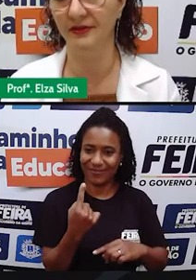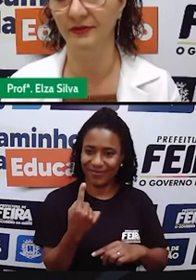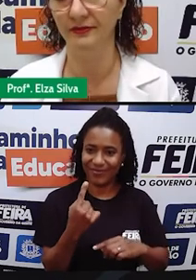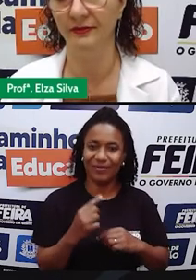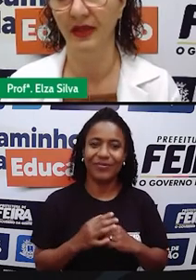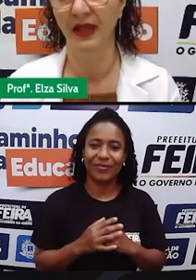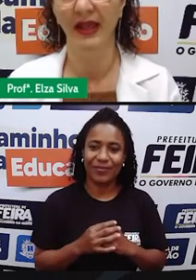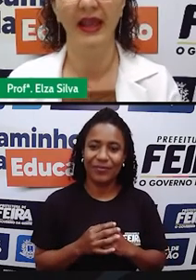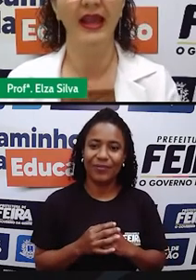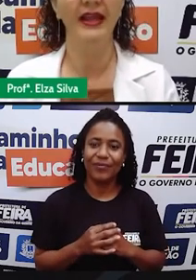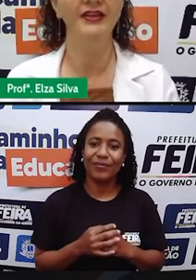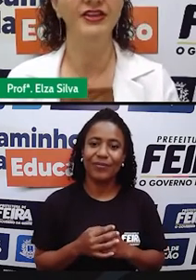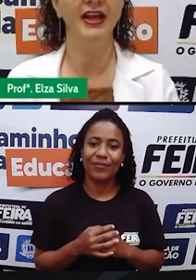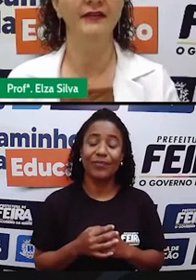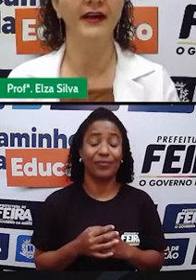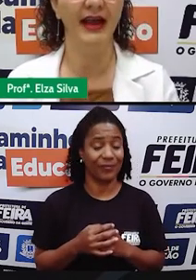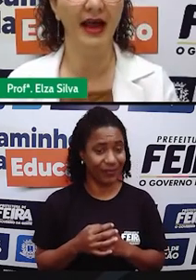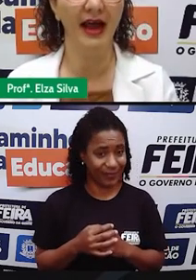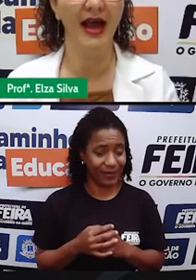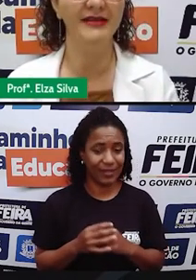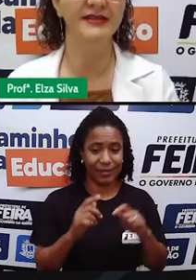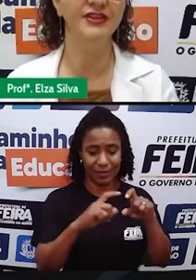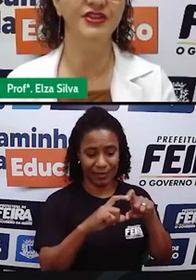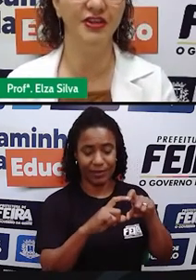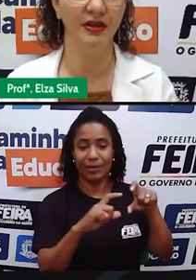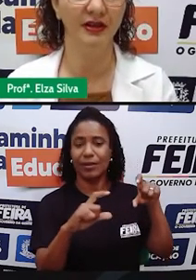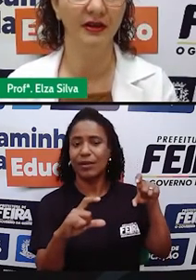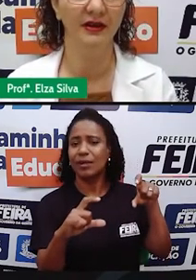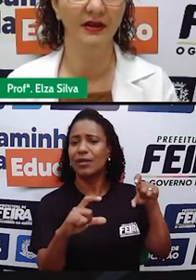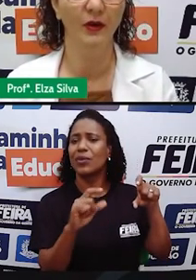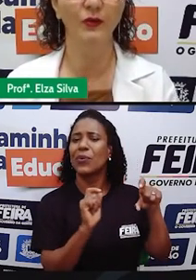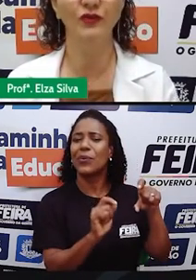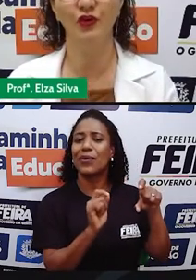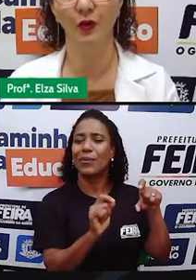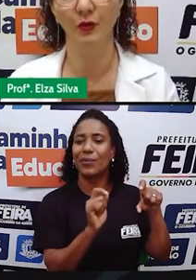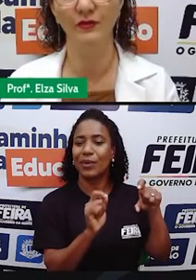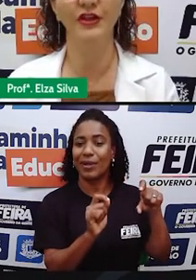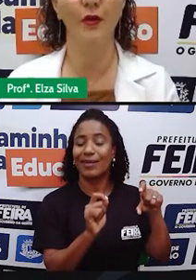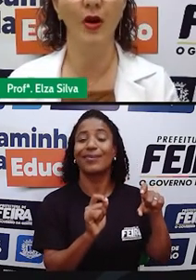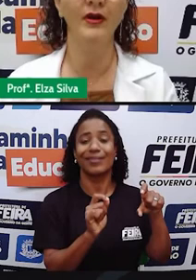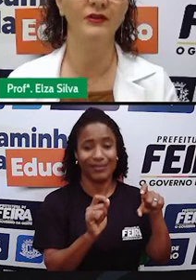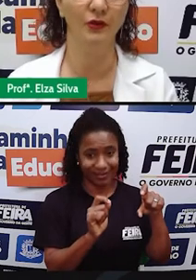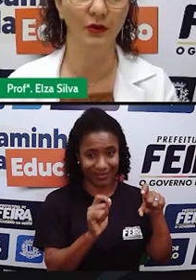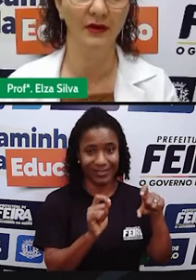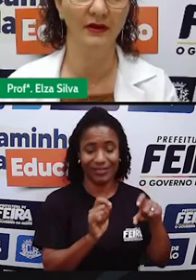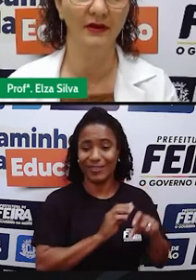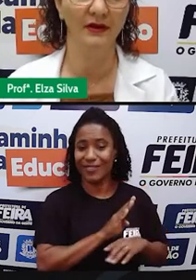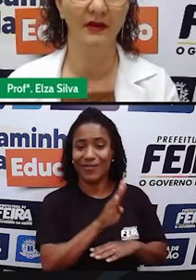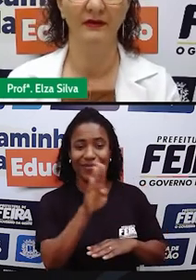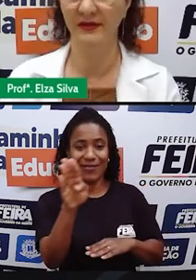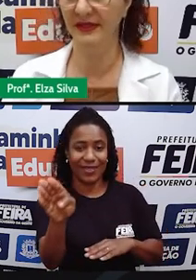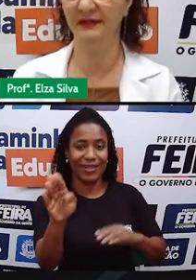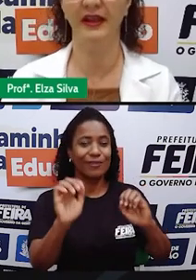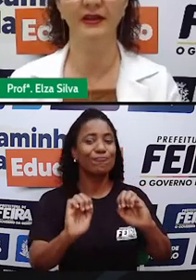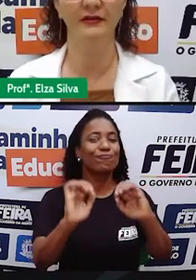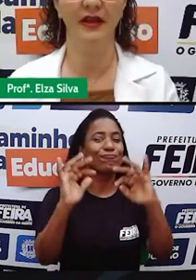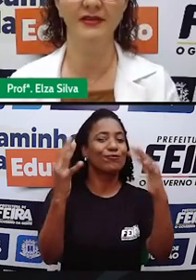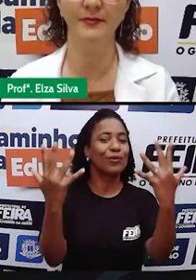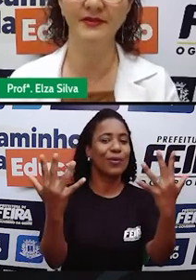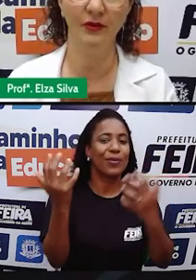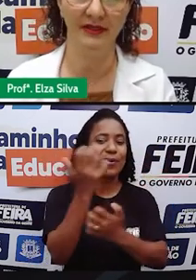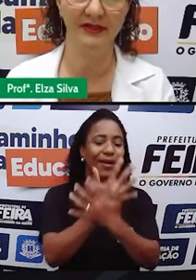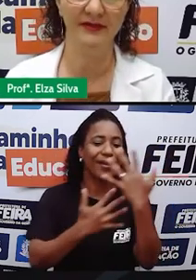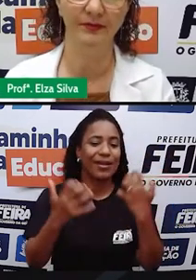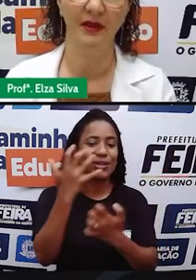ingresso, ele te levará a assistir um show de qual cantor? Você tem aqui